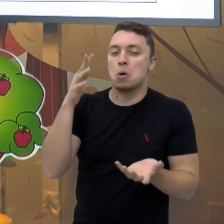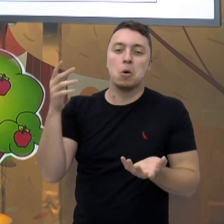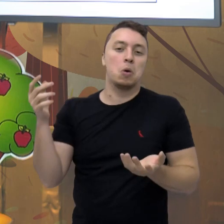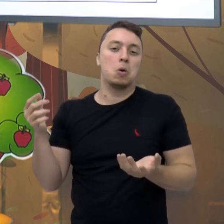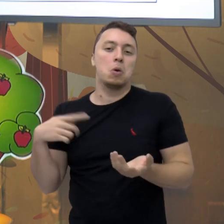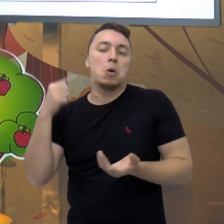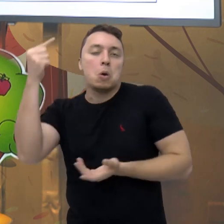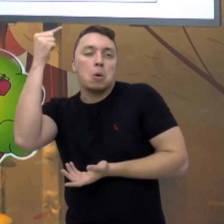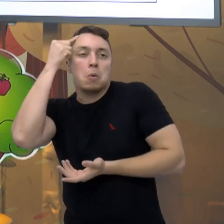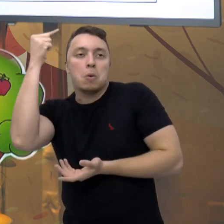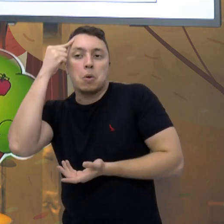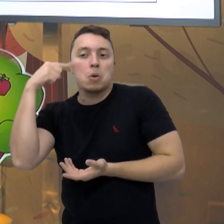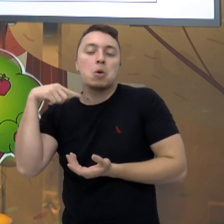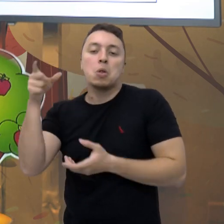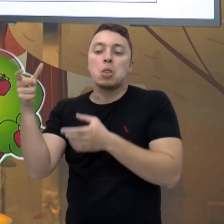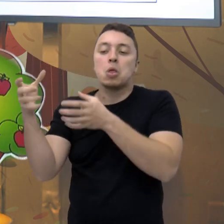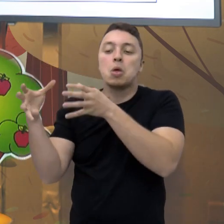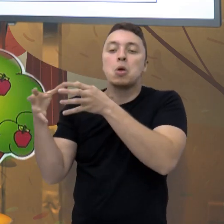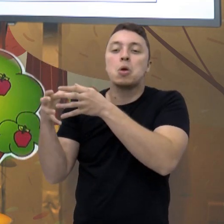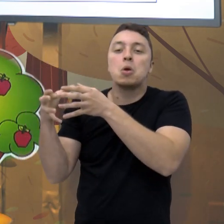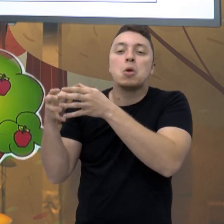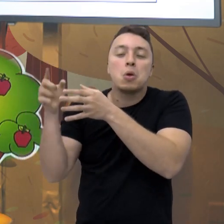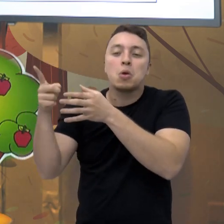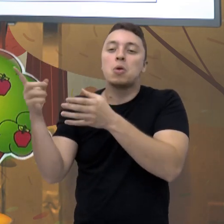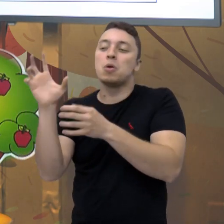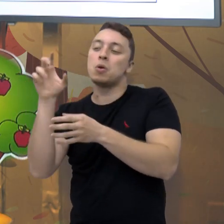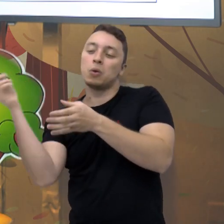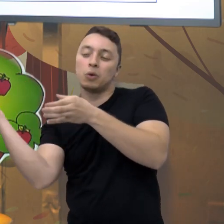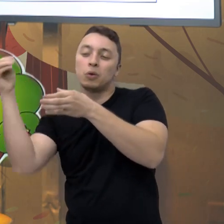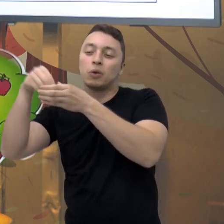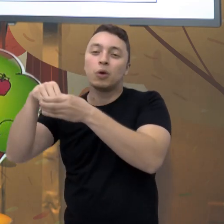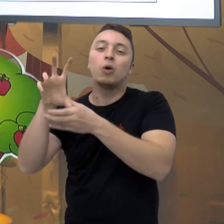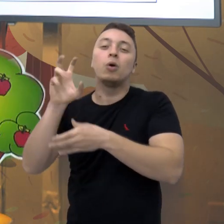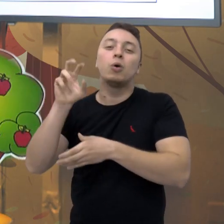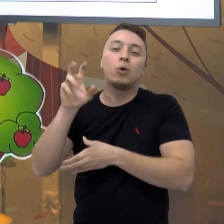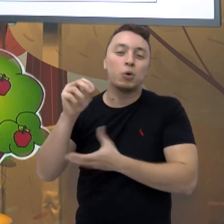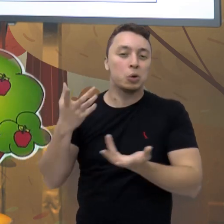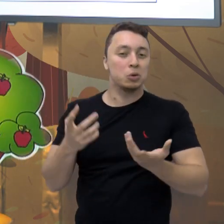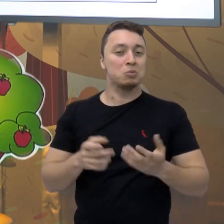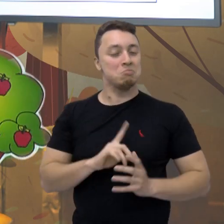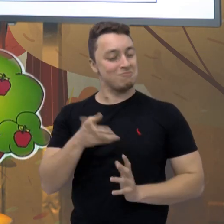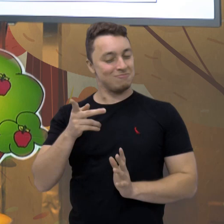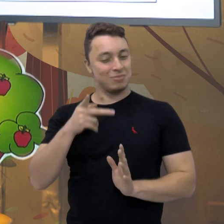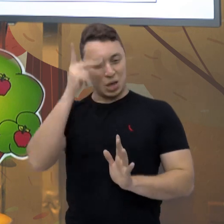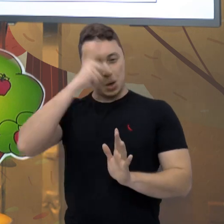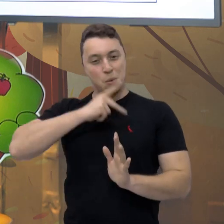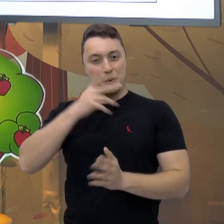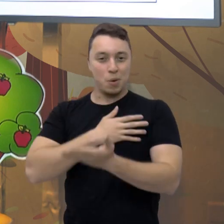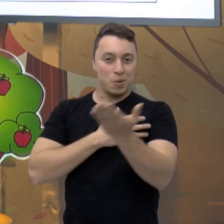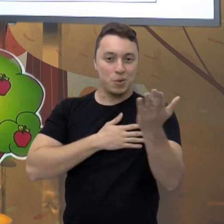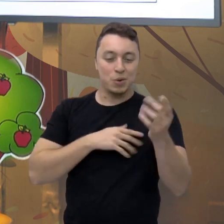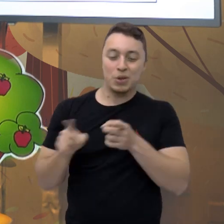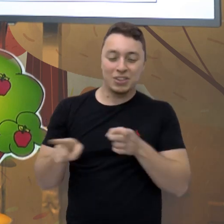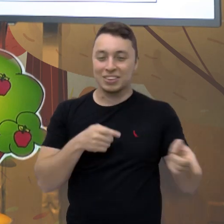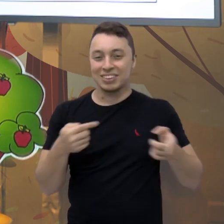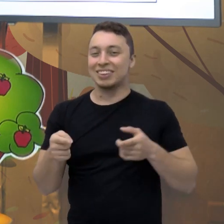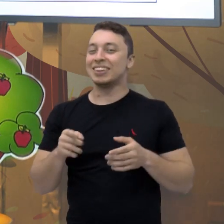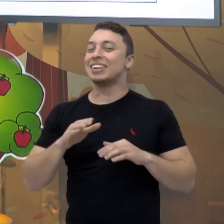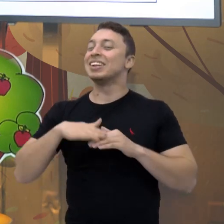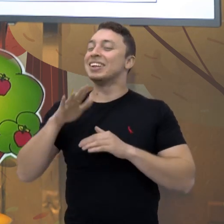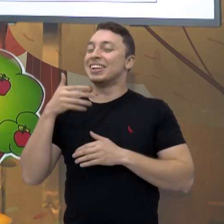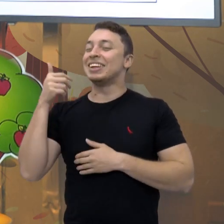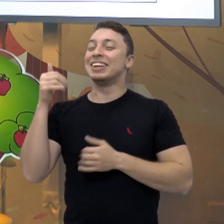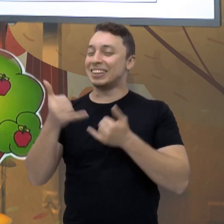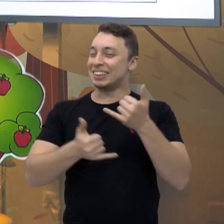coisa ai, pode colocar um ninho, nesse ninho depois tinha um ovo, enfim, inventem ai pra música ficar ainda, olha, mais